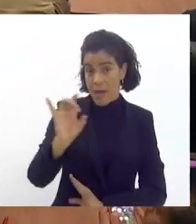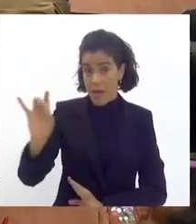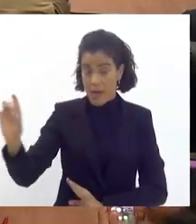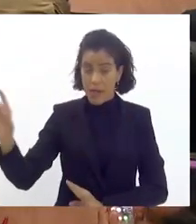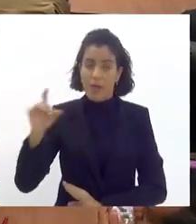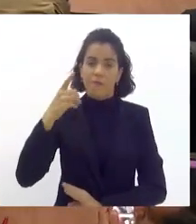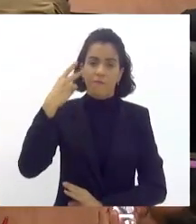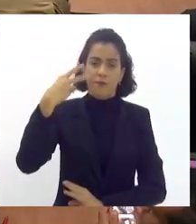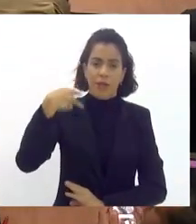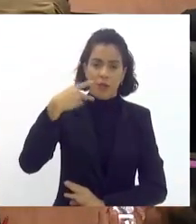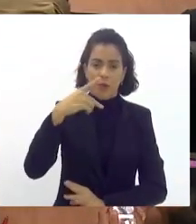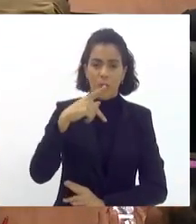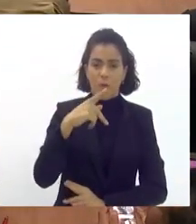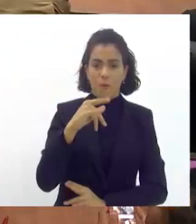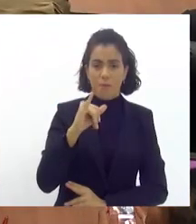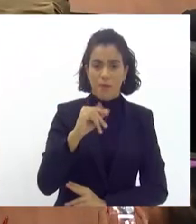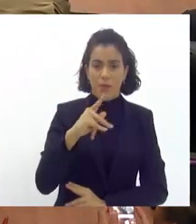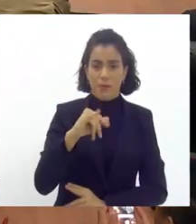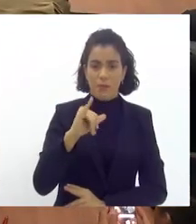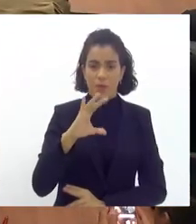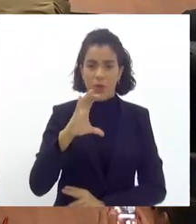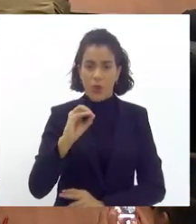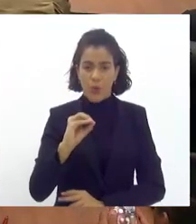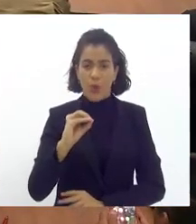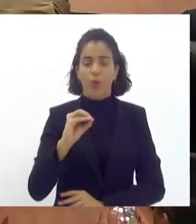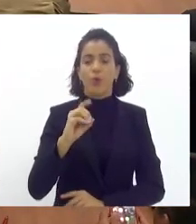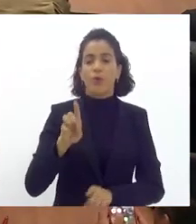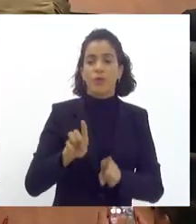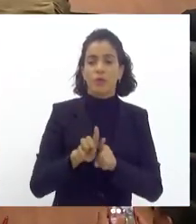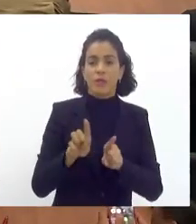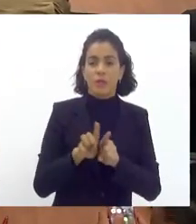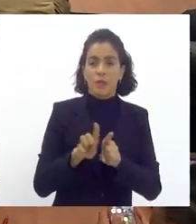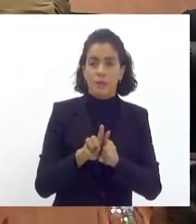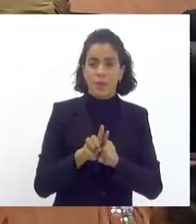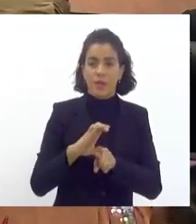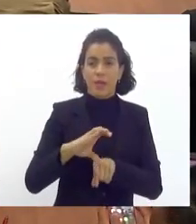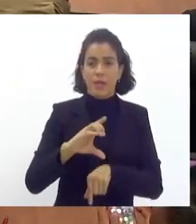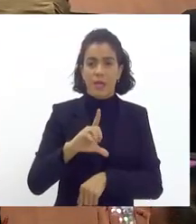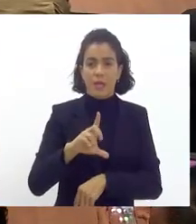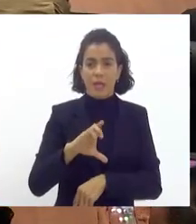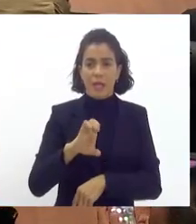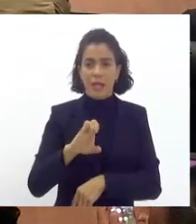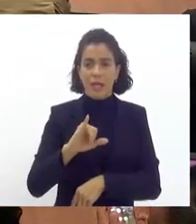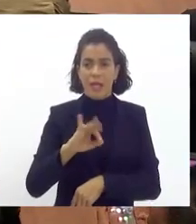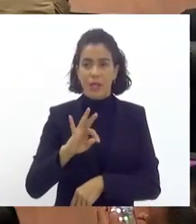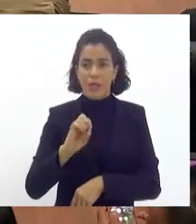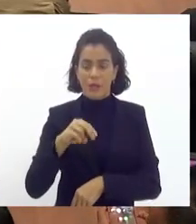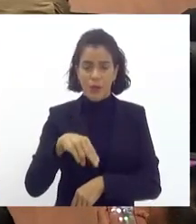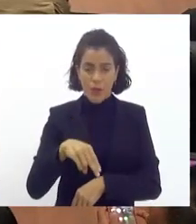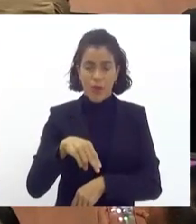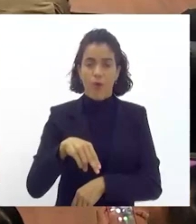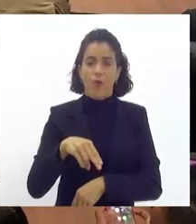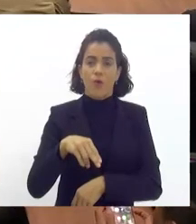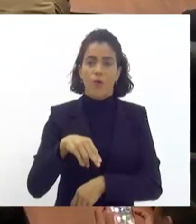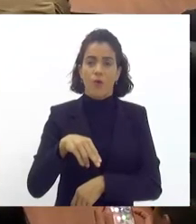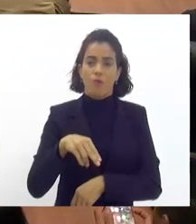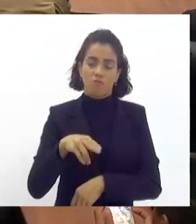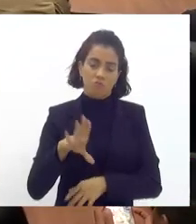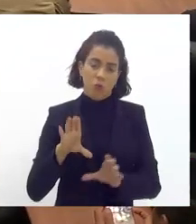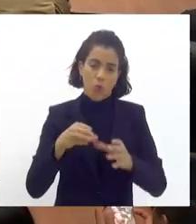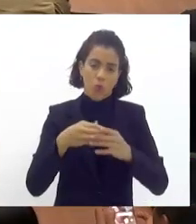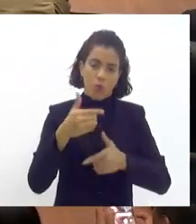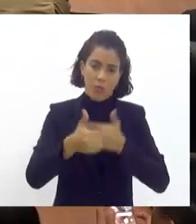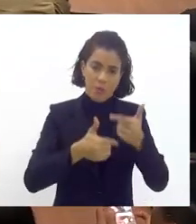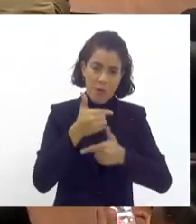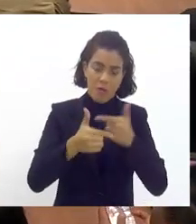Pipico Nestor da Mocidade Unida de Santa Marta Cleiton Ferreira secretário executivo da frente parlamentar do Congresso